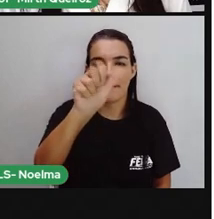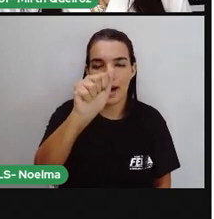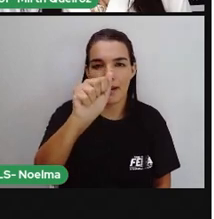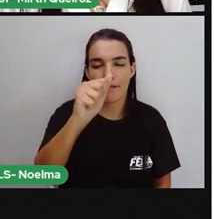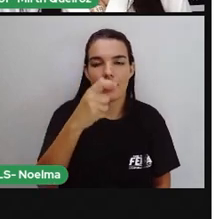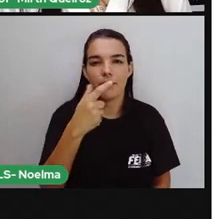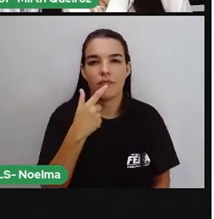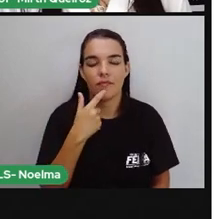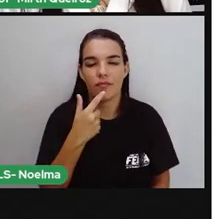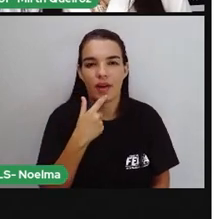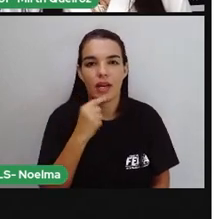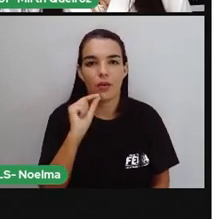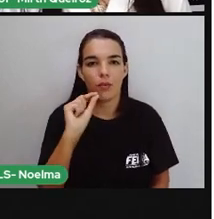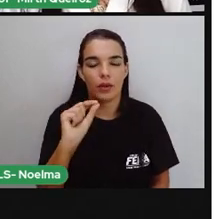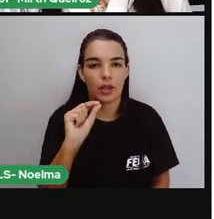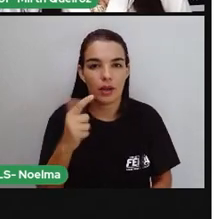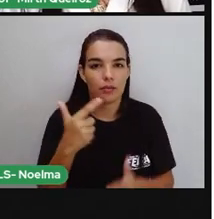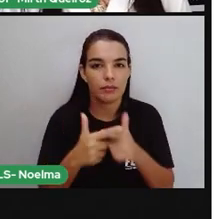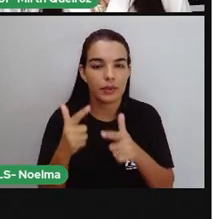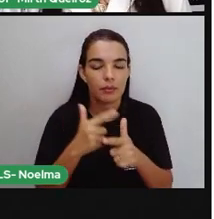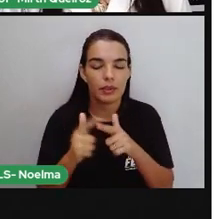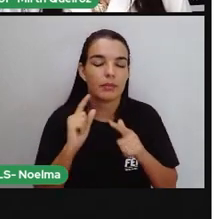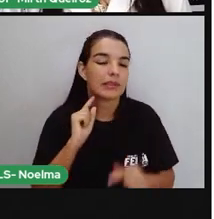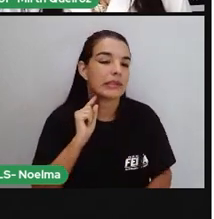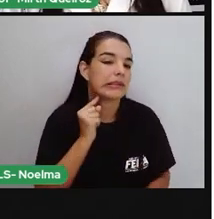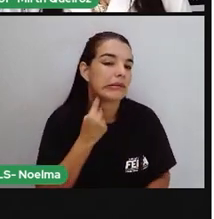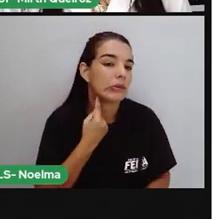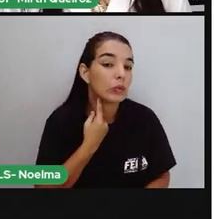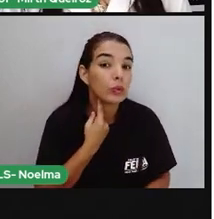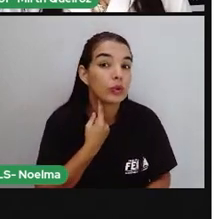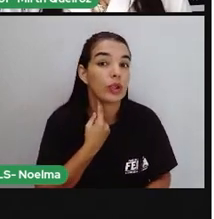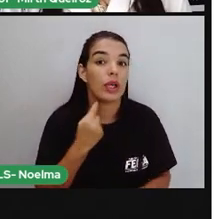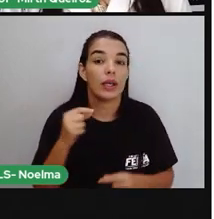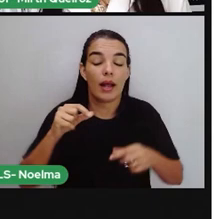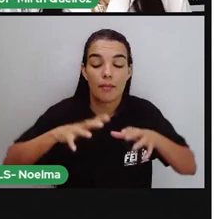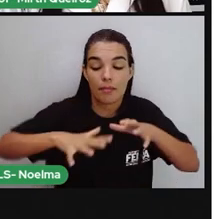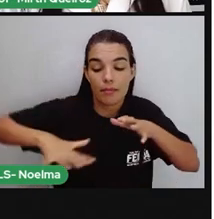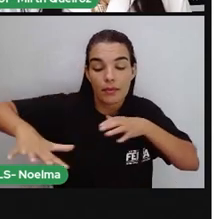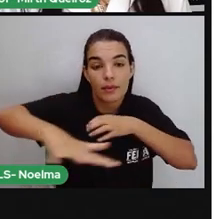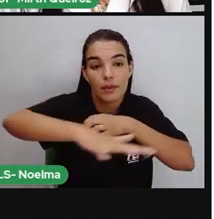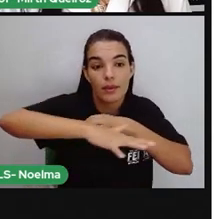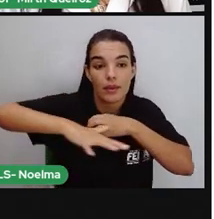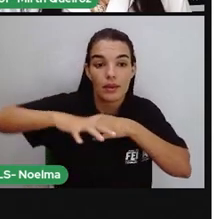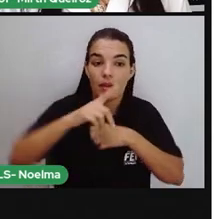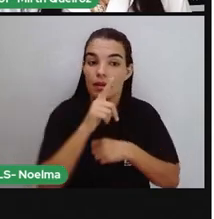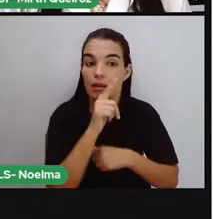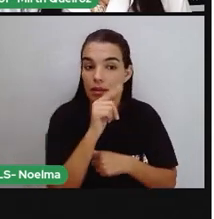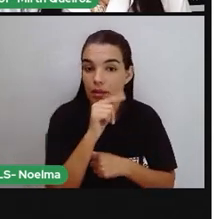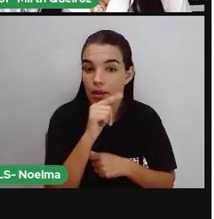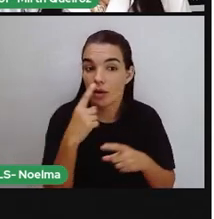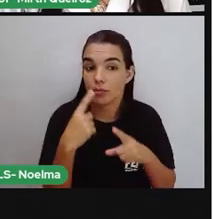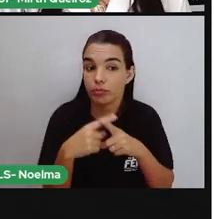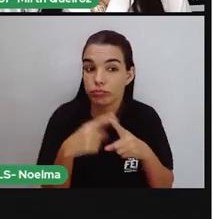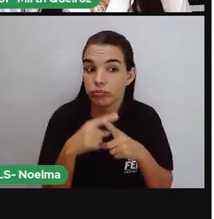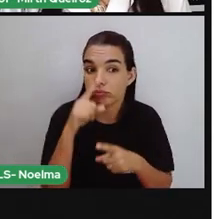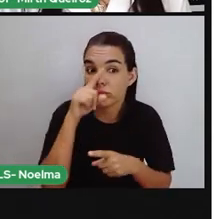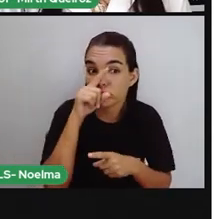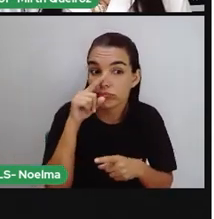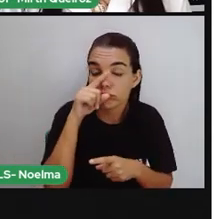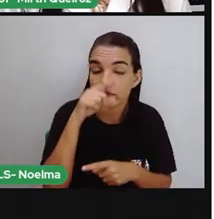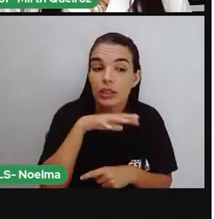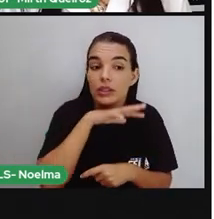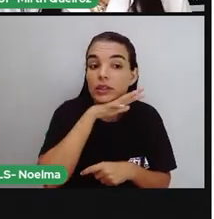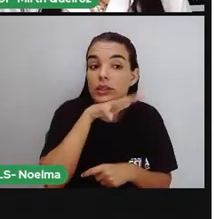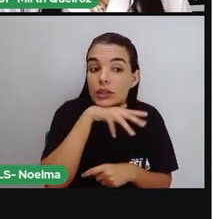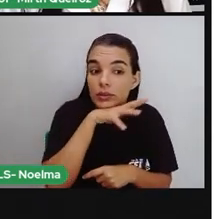hidrográfica, né? Do rio Taquari, com graves ameaças à fauna e à flora local, justamente pela utilização